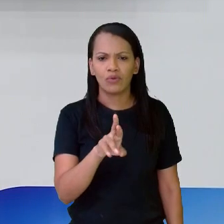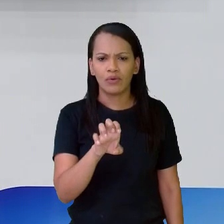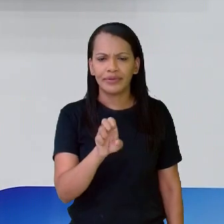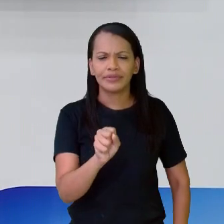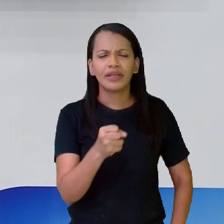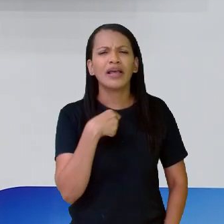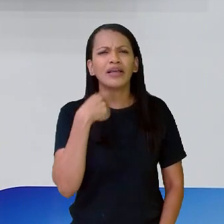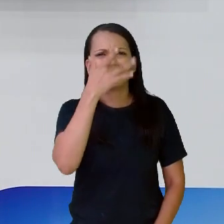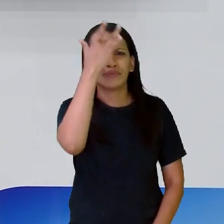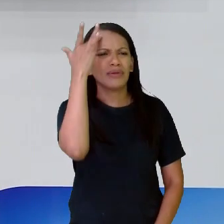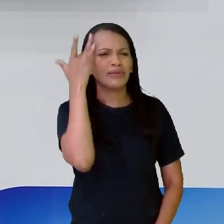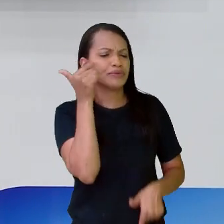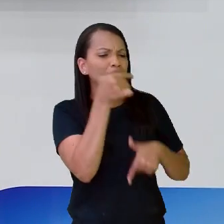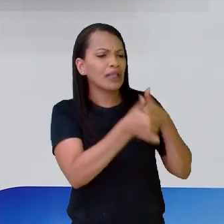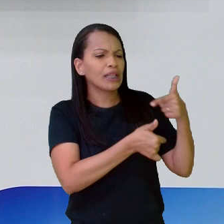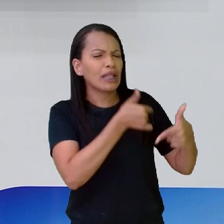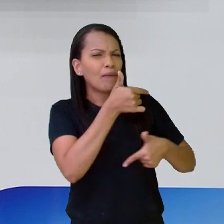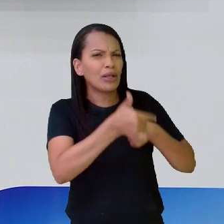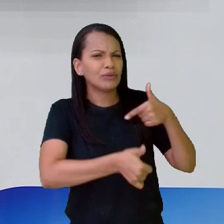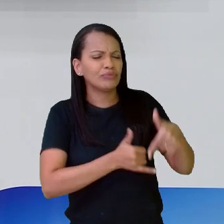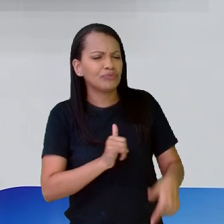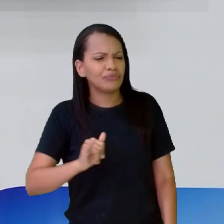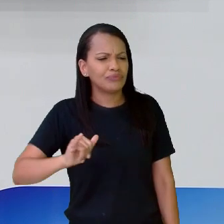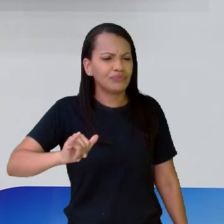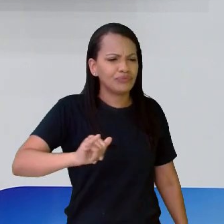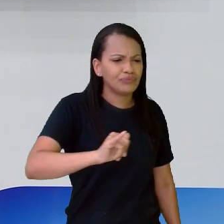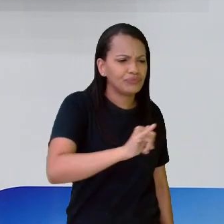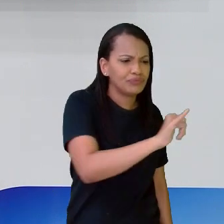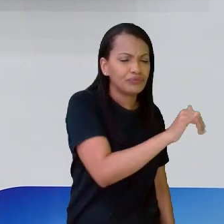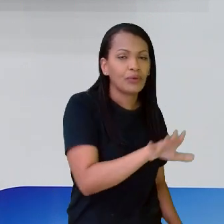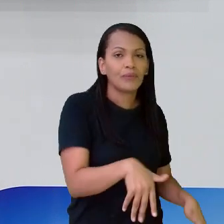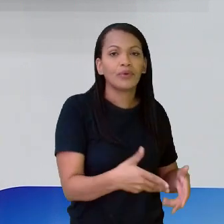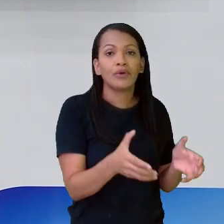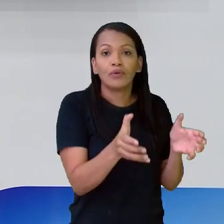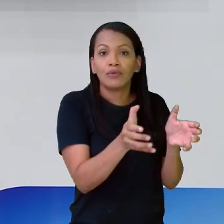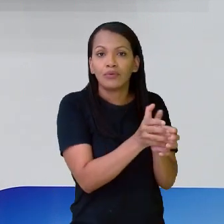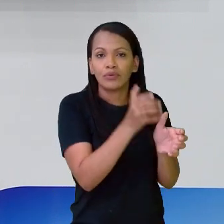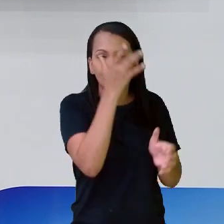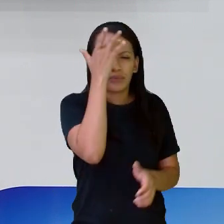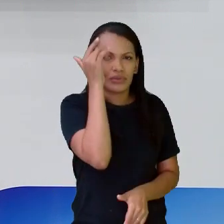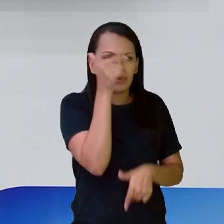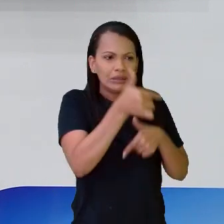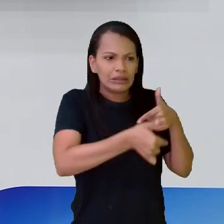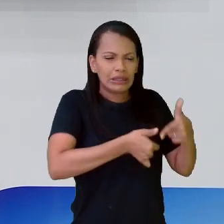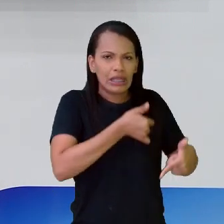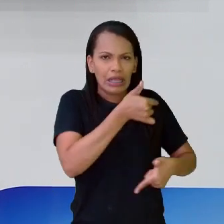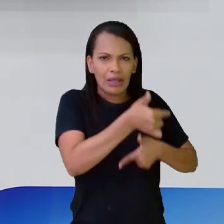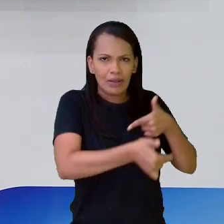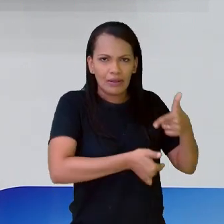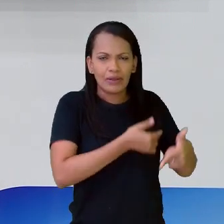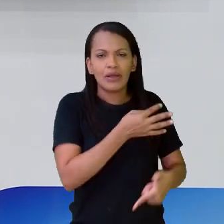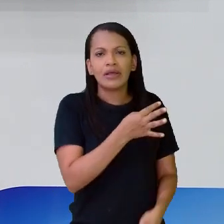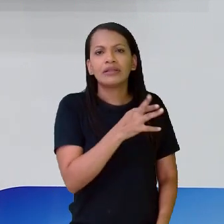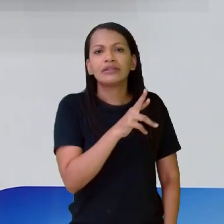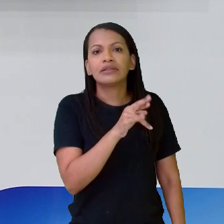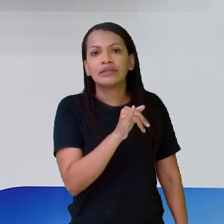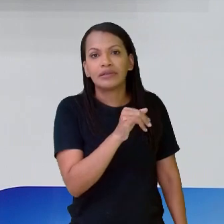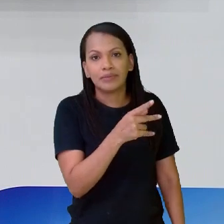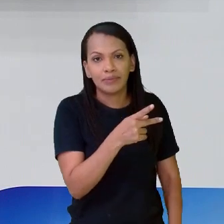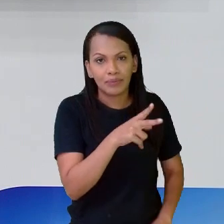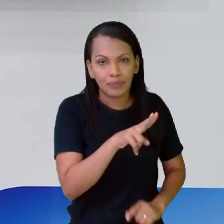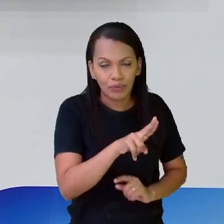tal, ocorreu tal, alguma coisa. Então, é um grupo de pessoas que trabalham ali na novela. Se chama tripulação.